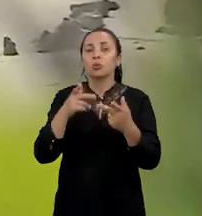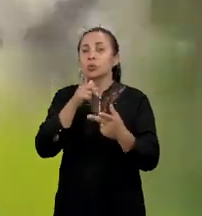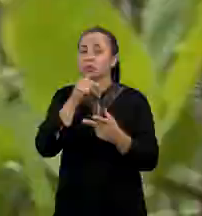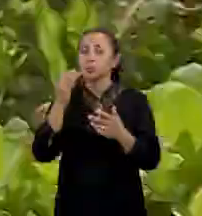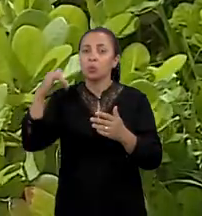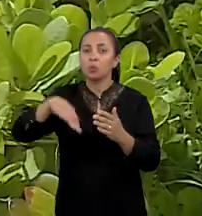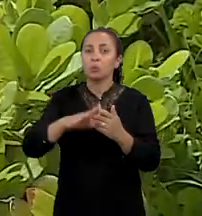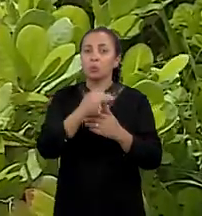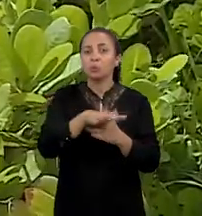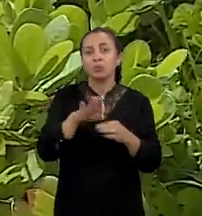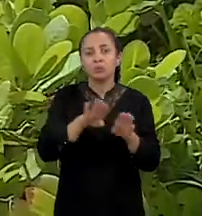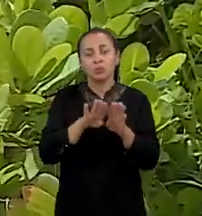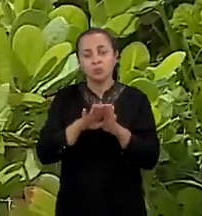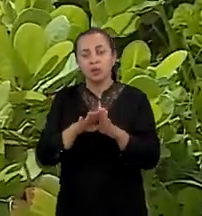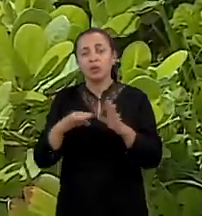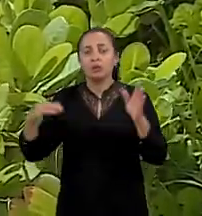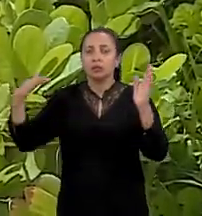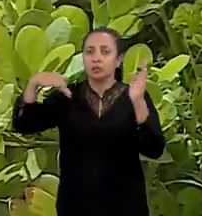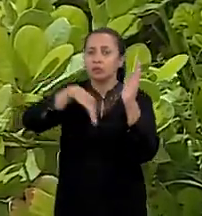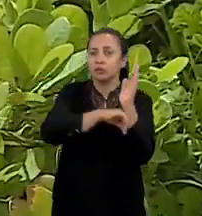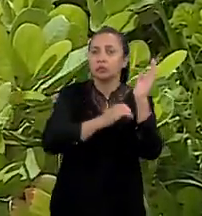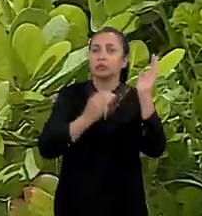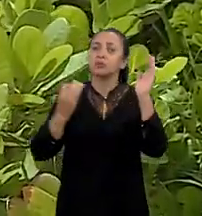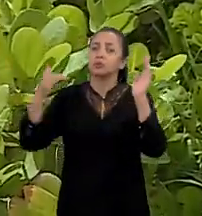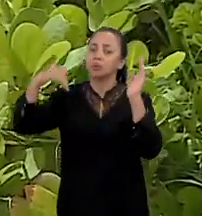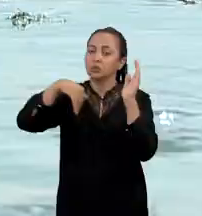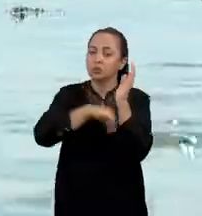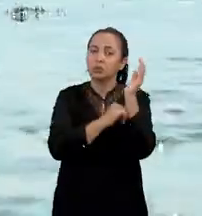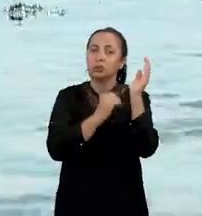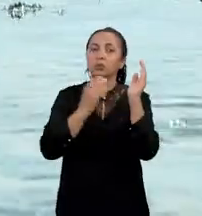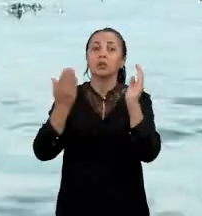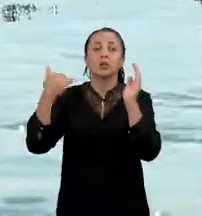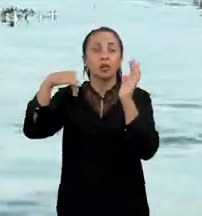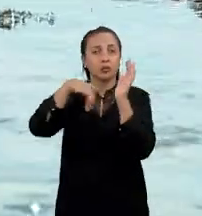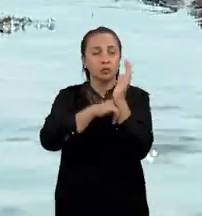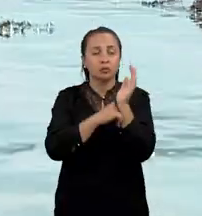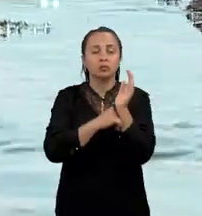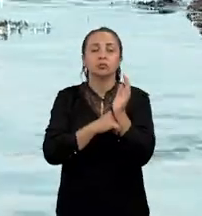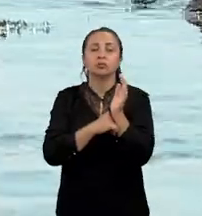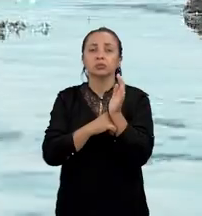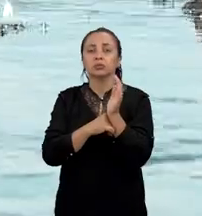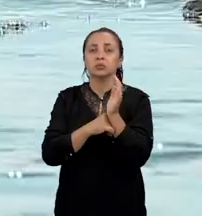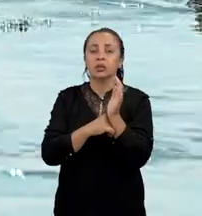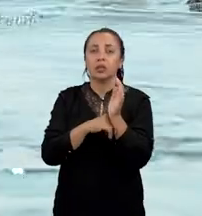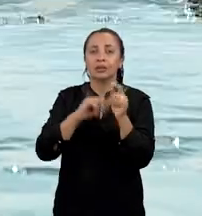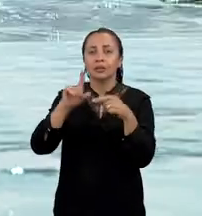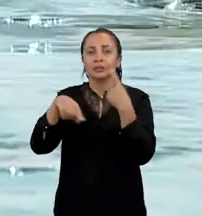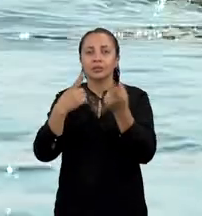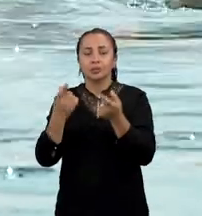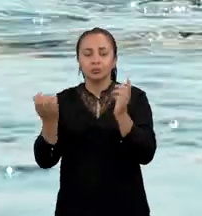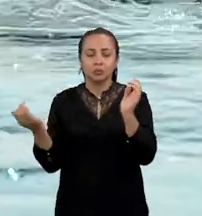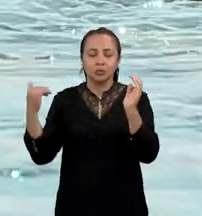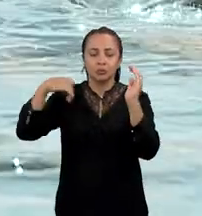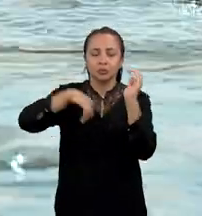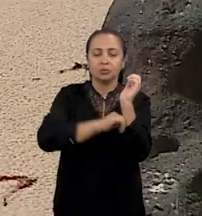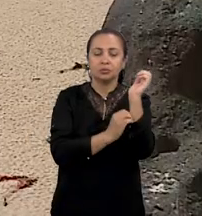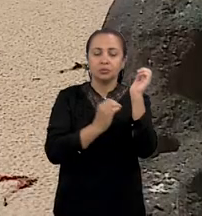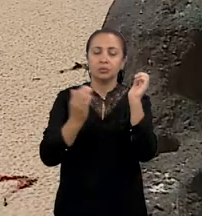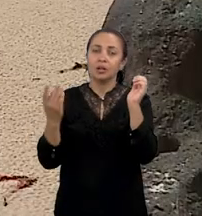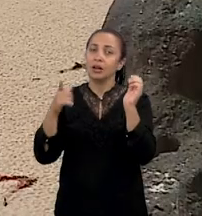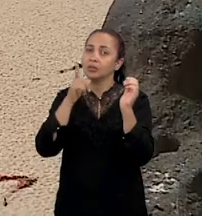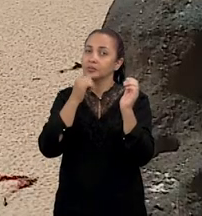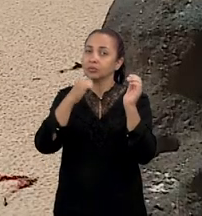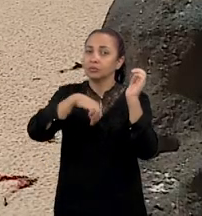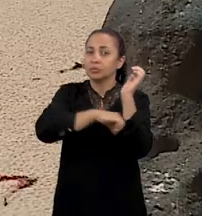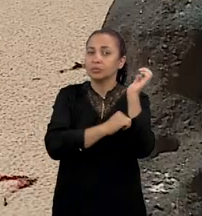falésia, forma essas reentrâncias erosionais. A onda colapsa, solapa a base da maré